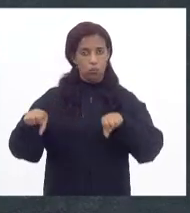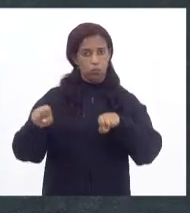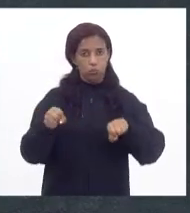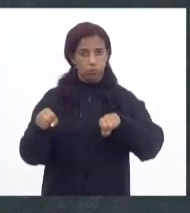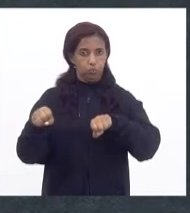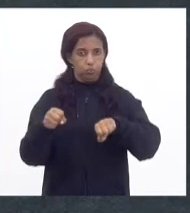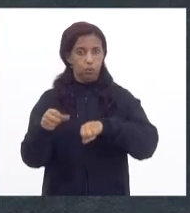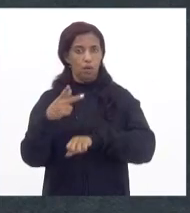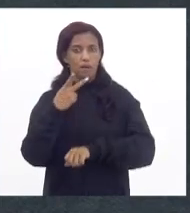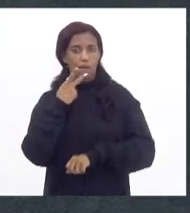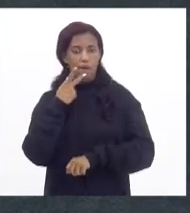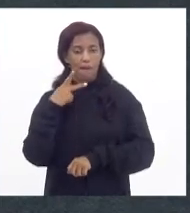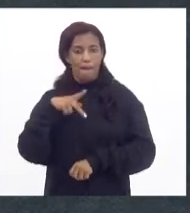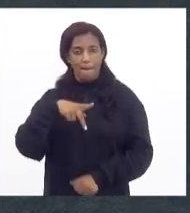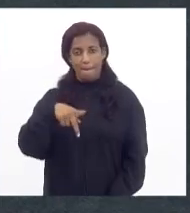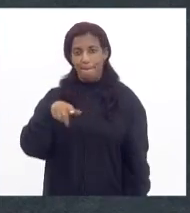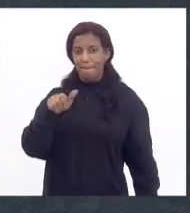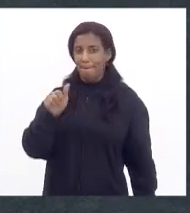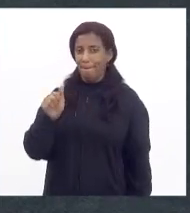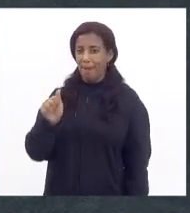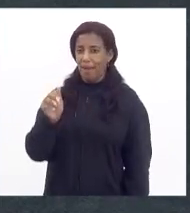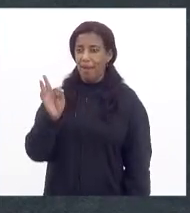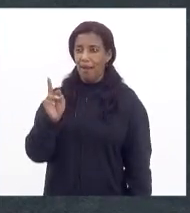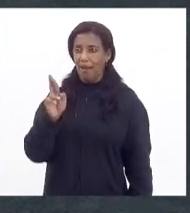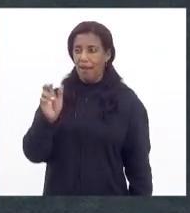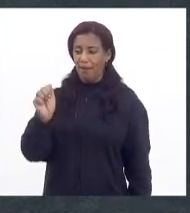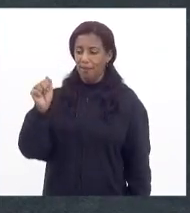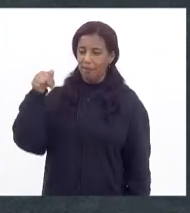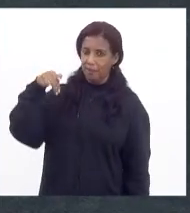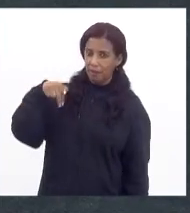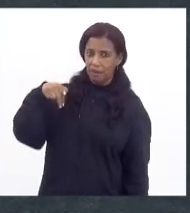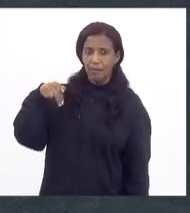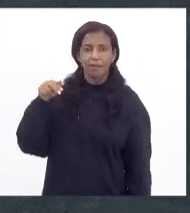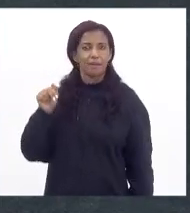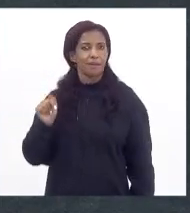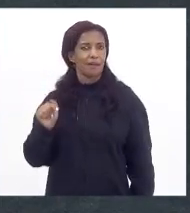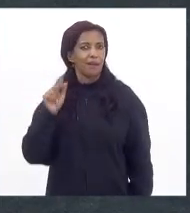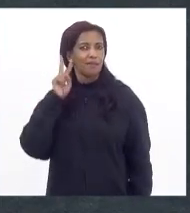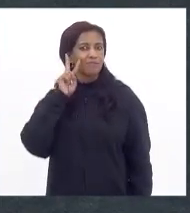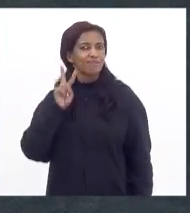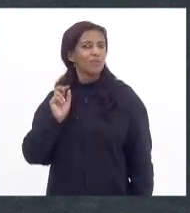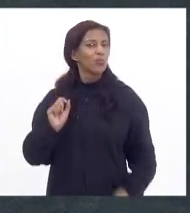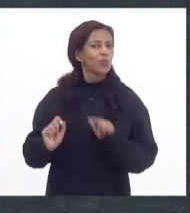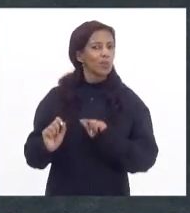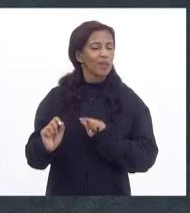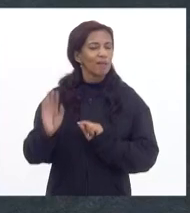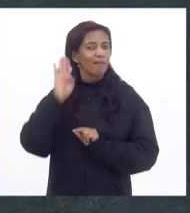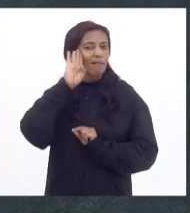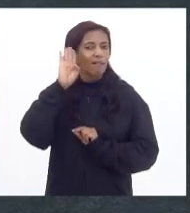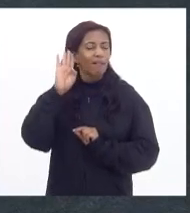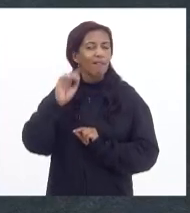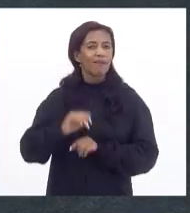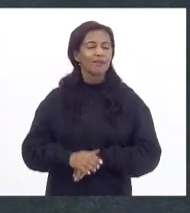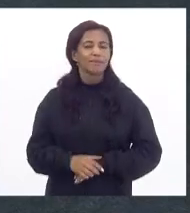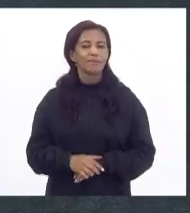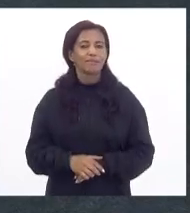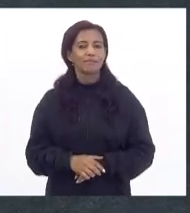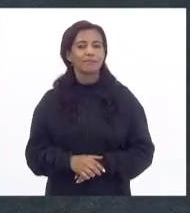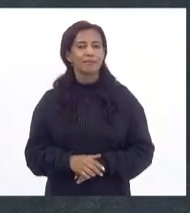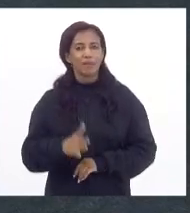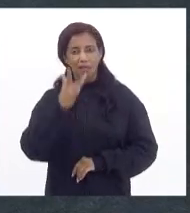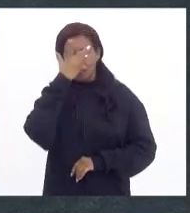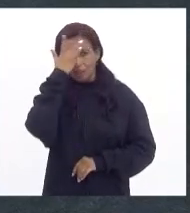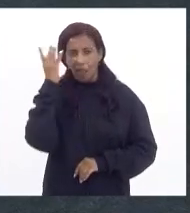intitulamos de PATRAN, ele visa, principalmente, aqueles que